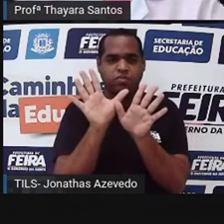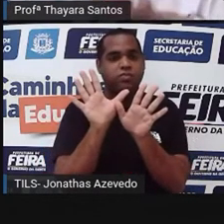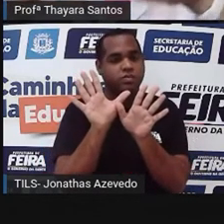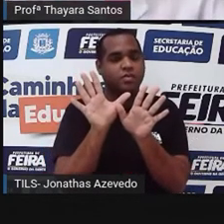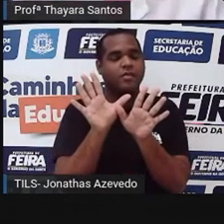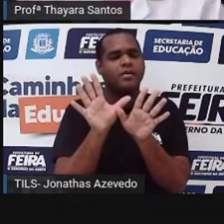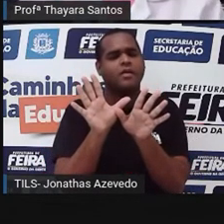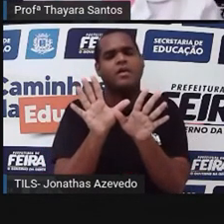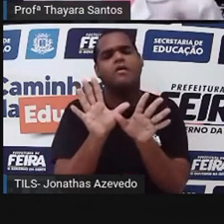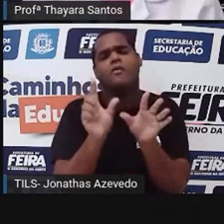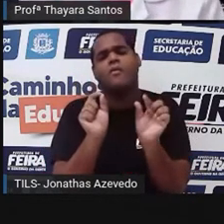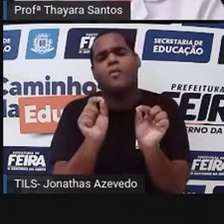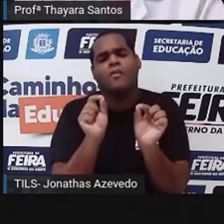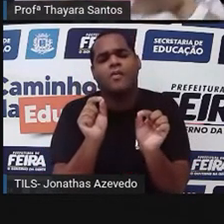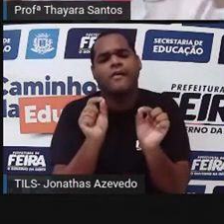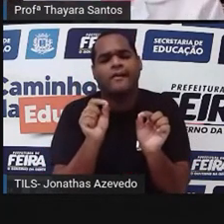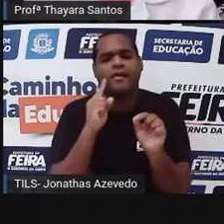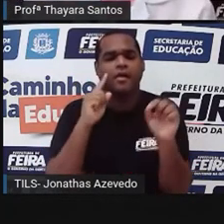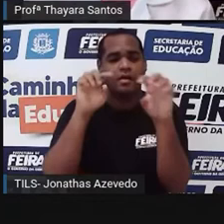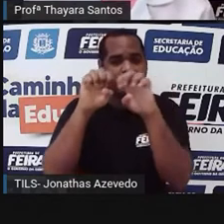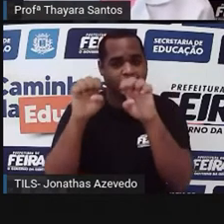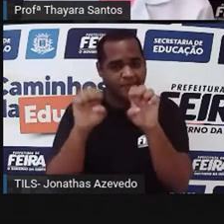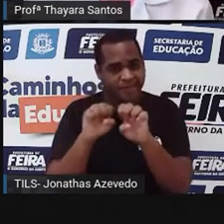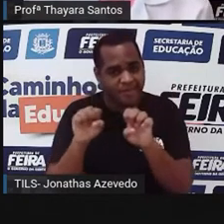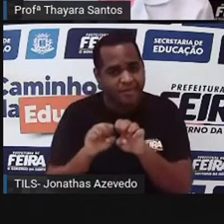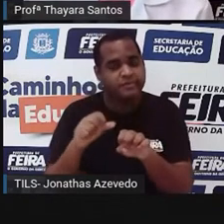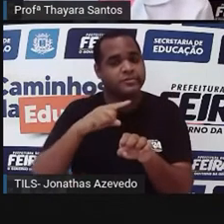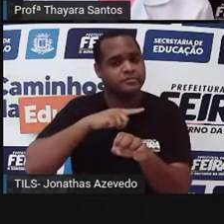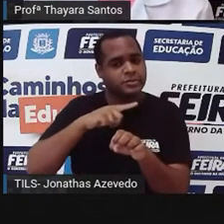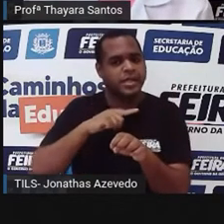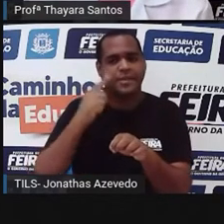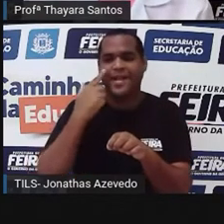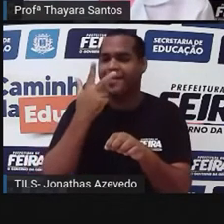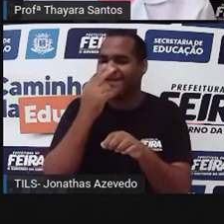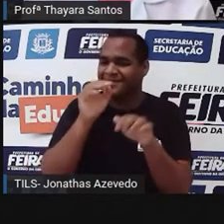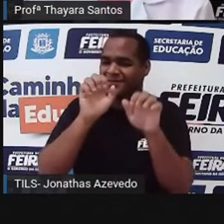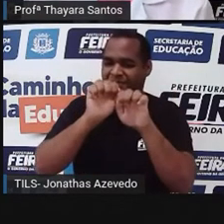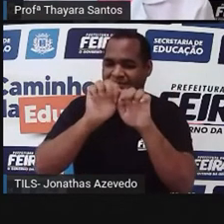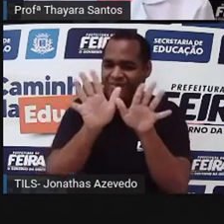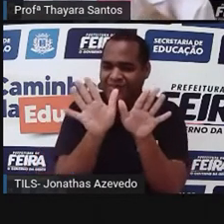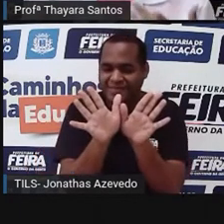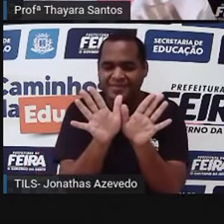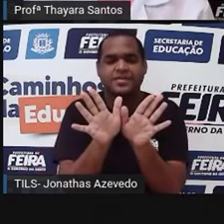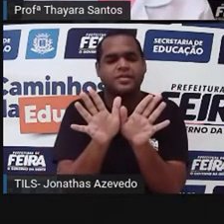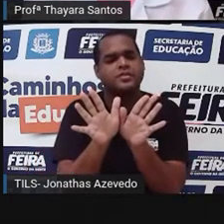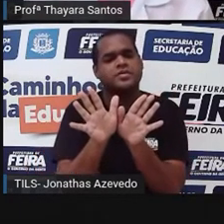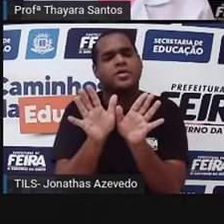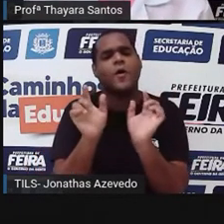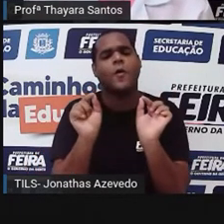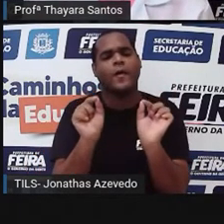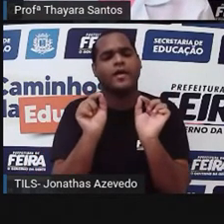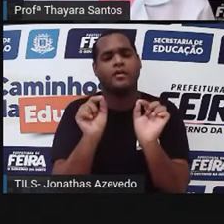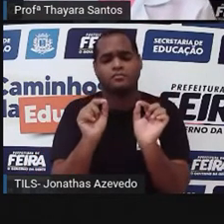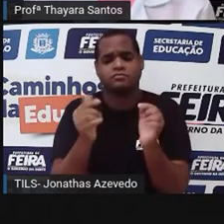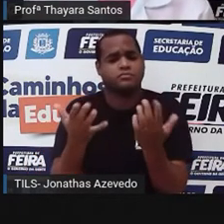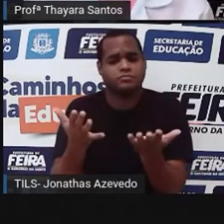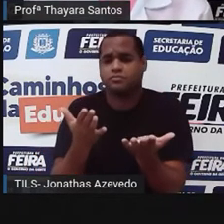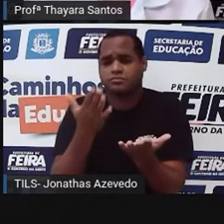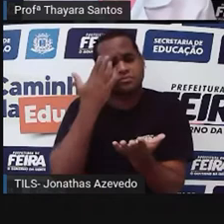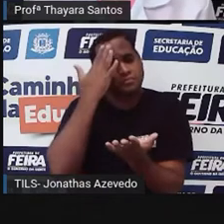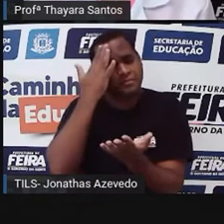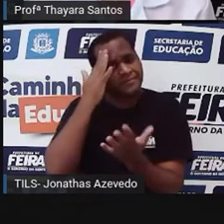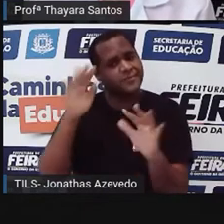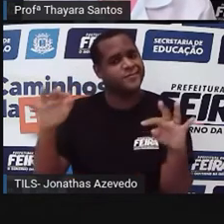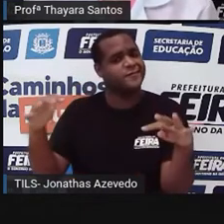tem essa estrutura que ele abre, que parece um leque aí. Isso daí é tudo proposital. É pra que a